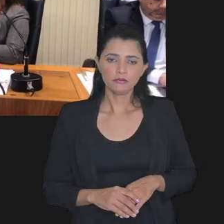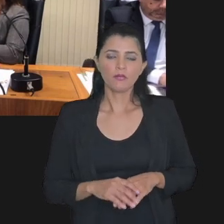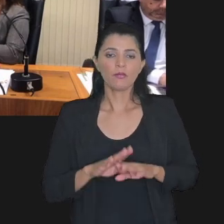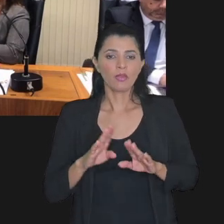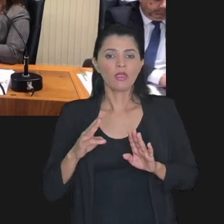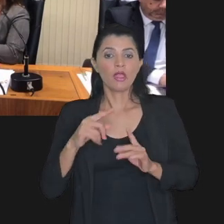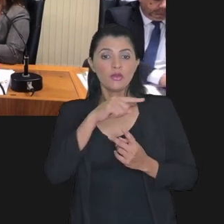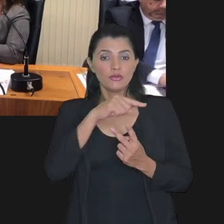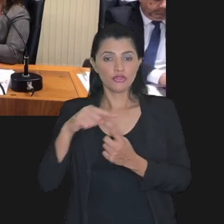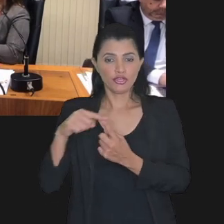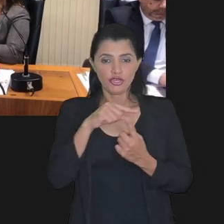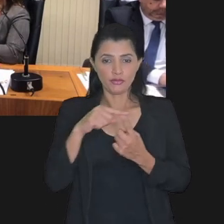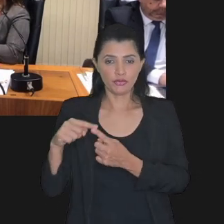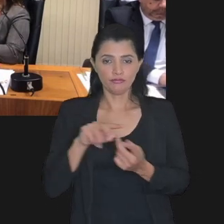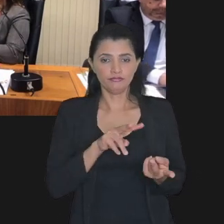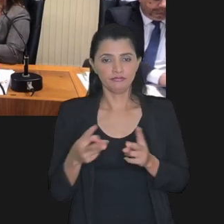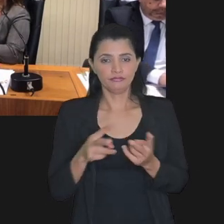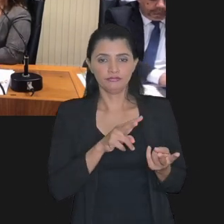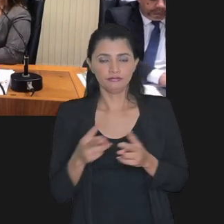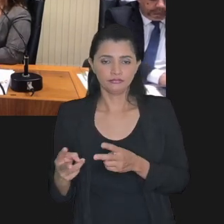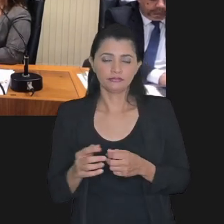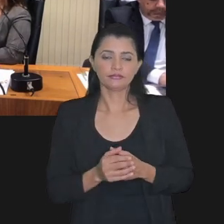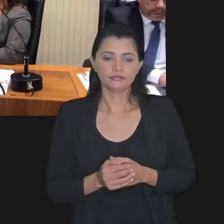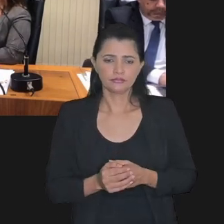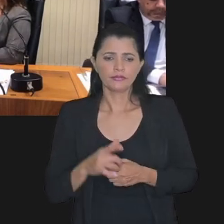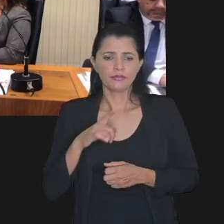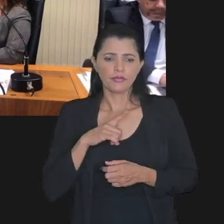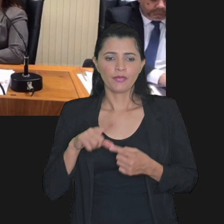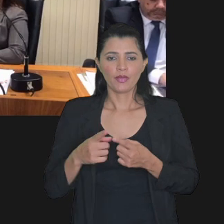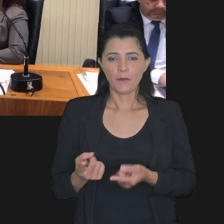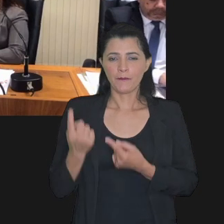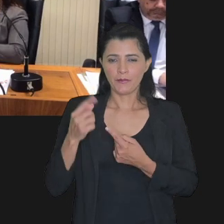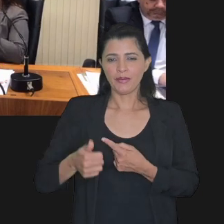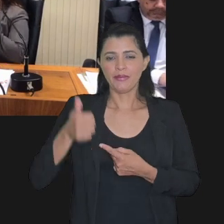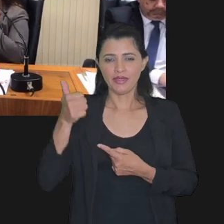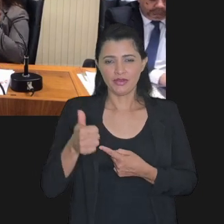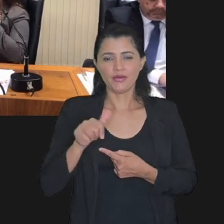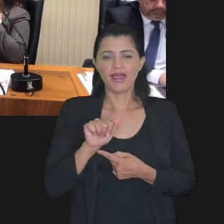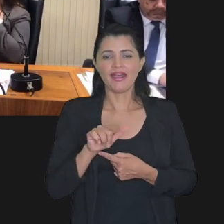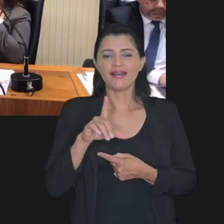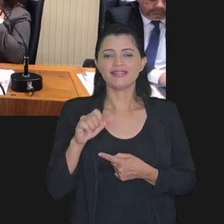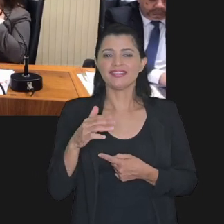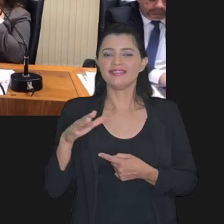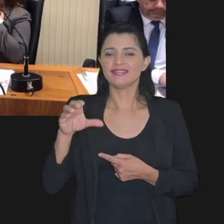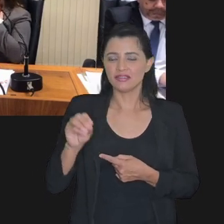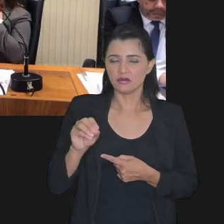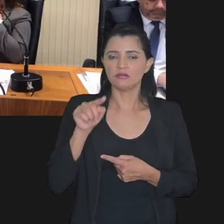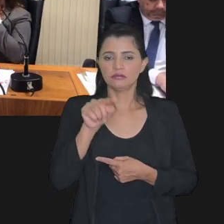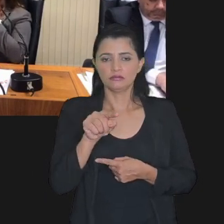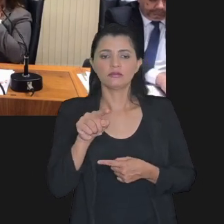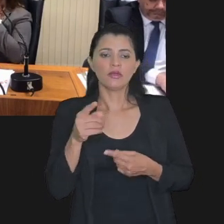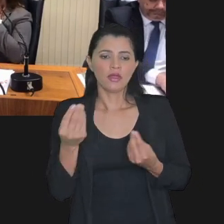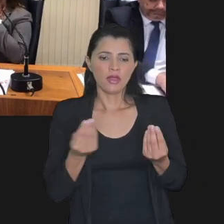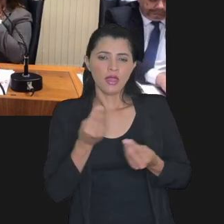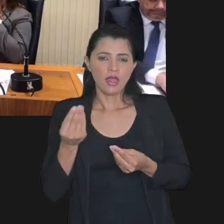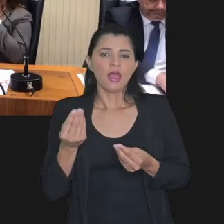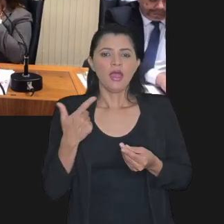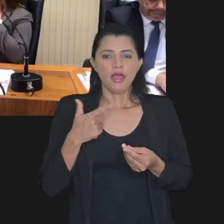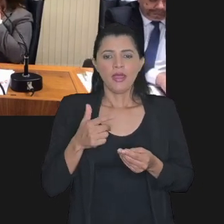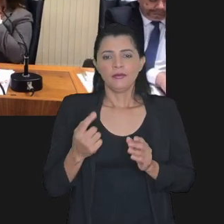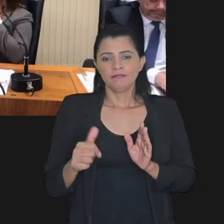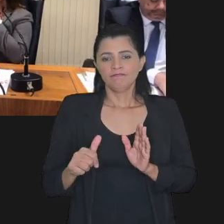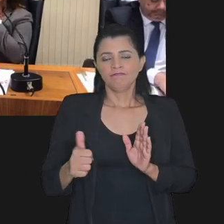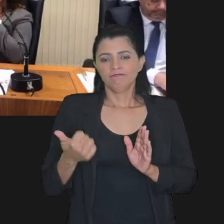Nas modalidades de transação. Transação por adesão. Na transação por adesão, separando aqui por